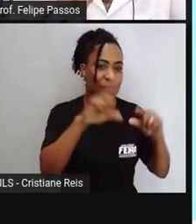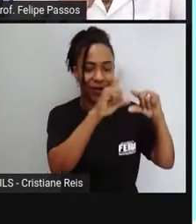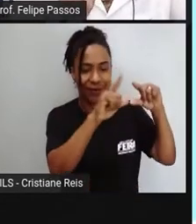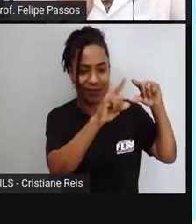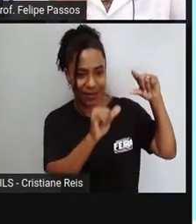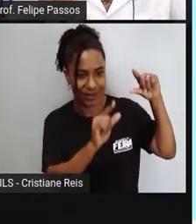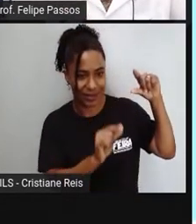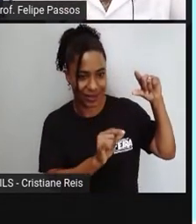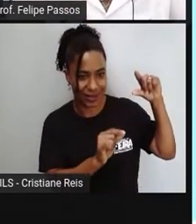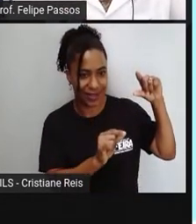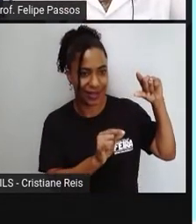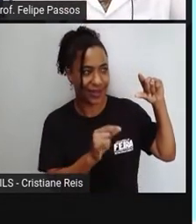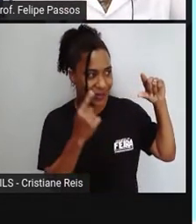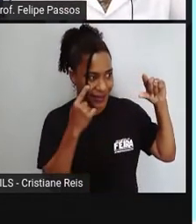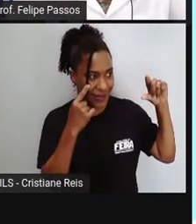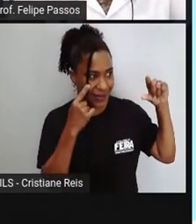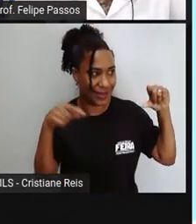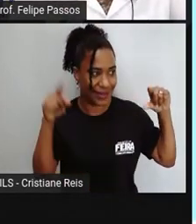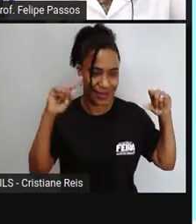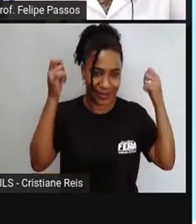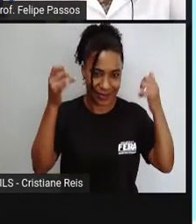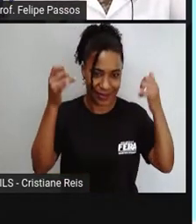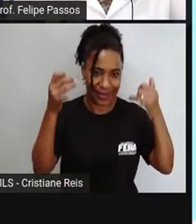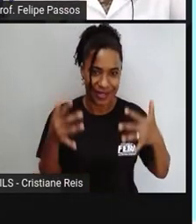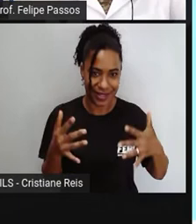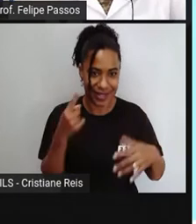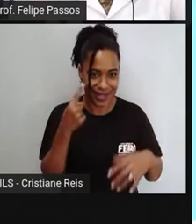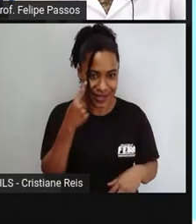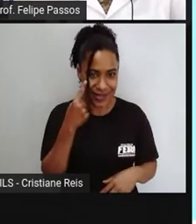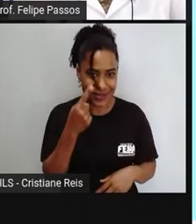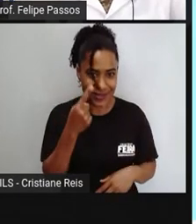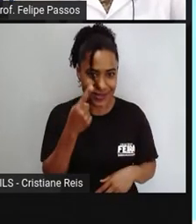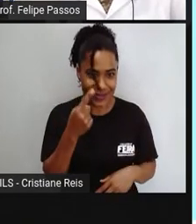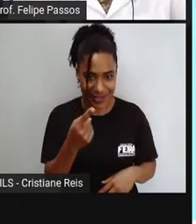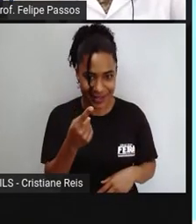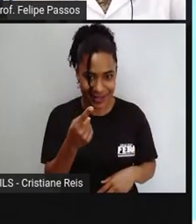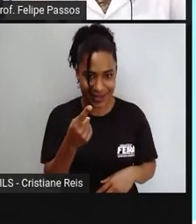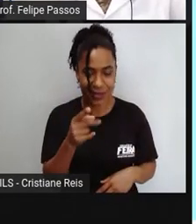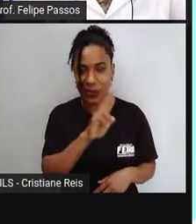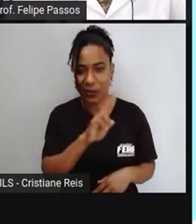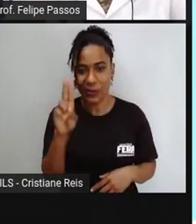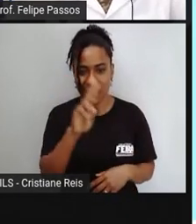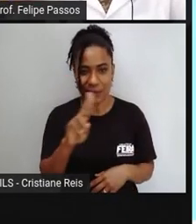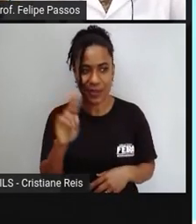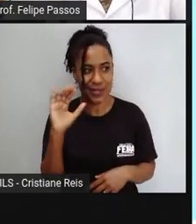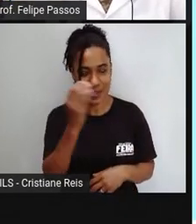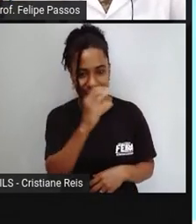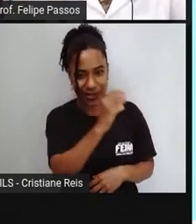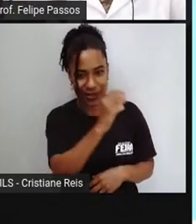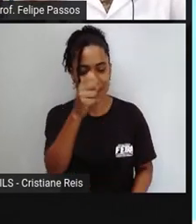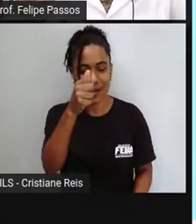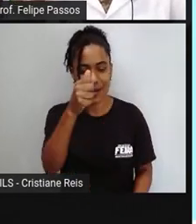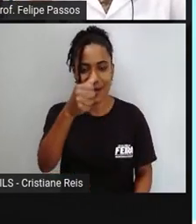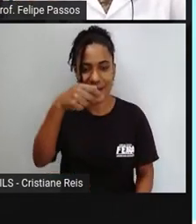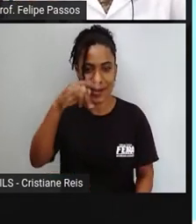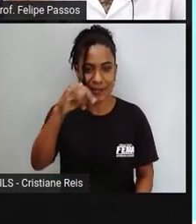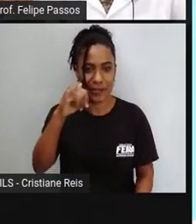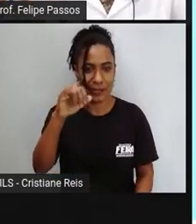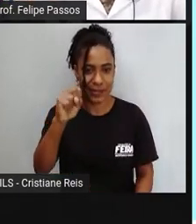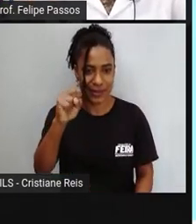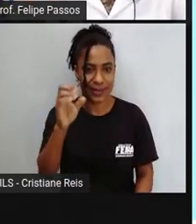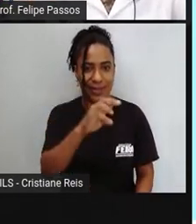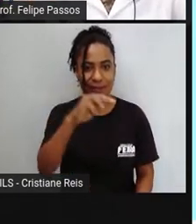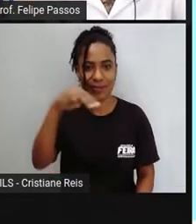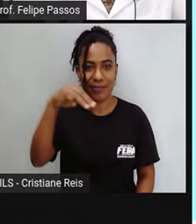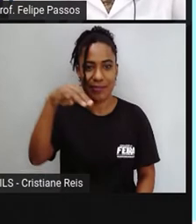slides atrás. O nome científico dela é Apis melífera, né? É uma abelha que tem mistura de algumas espécies,